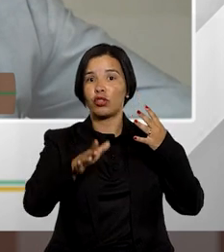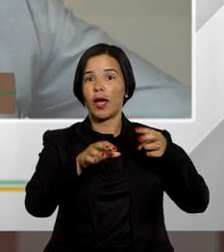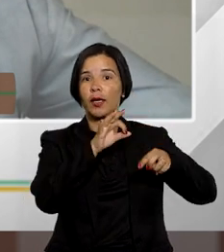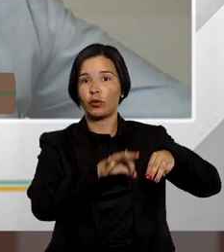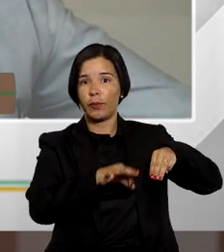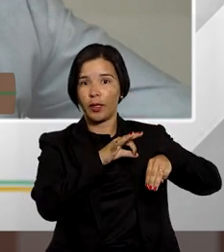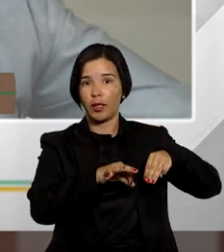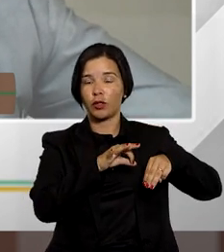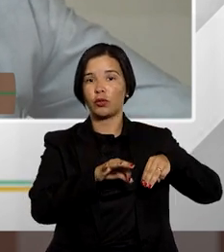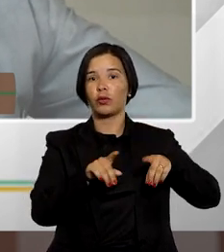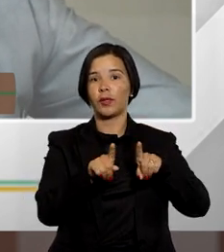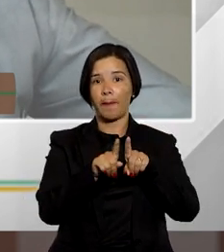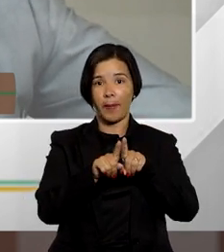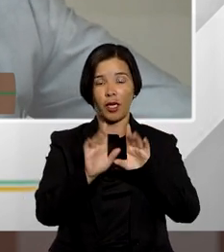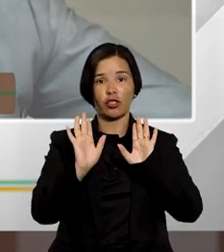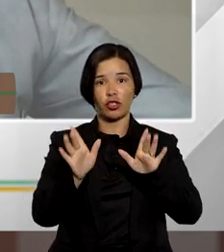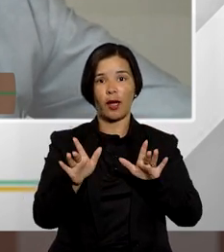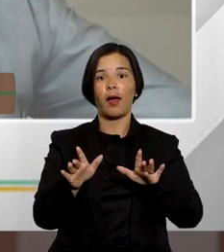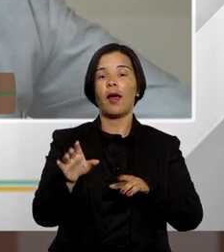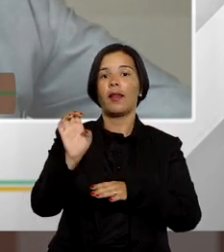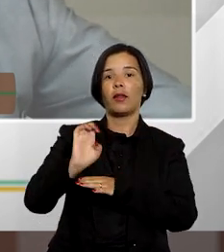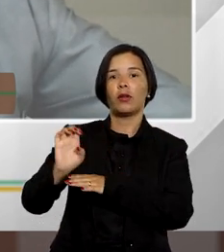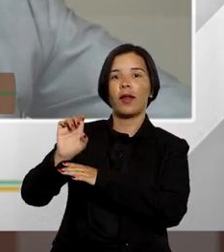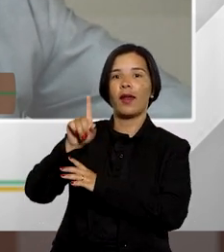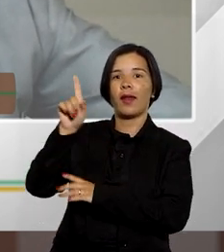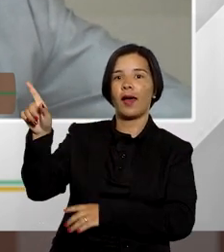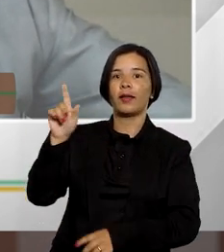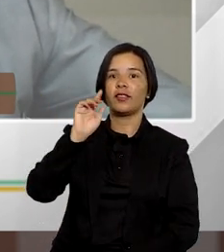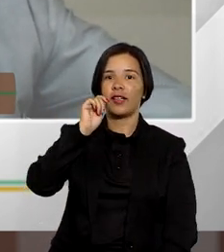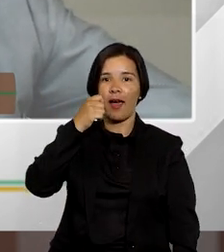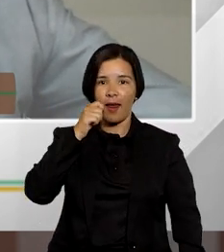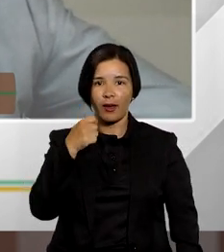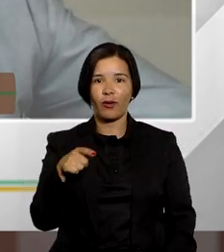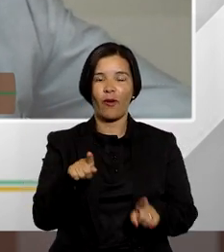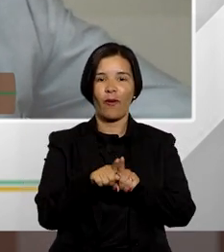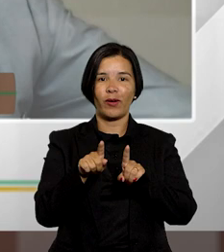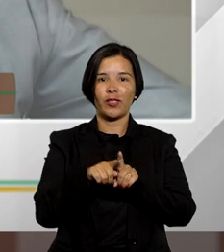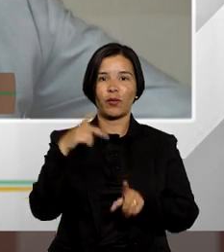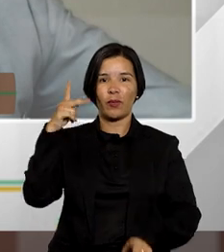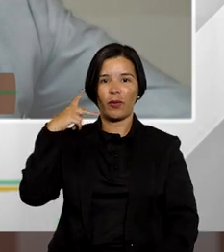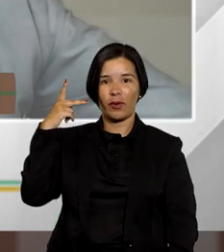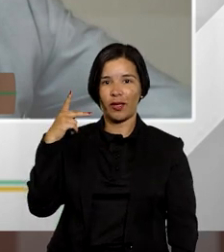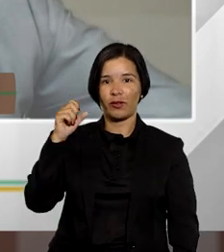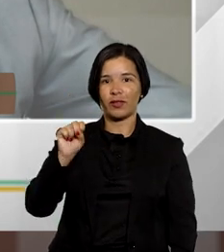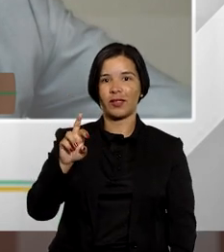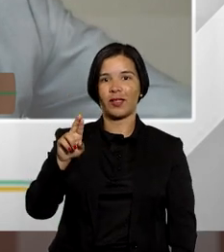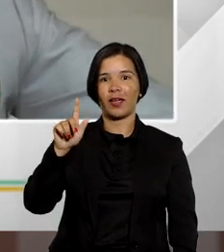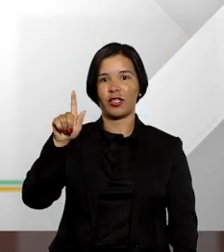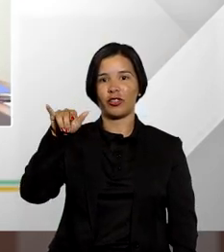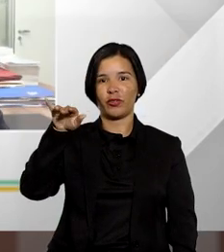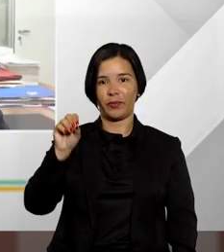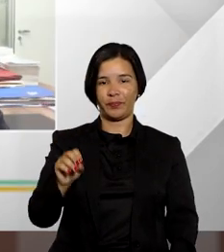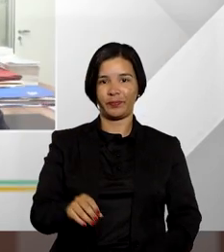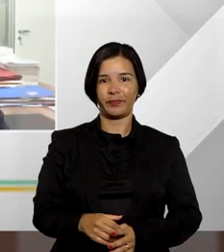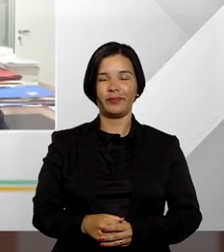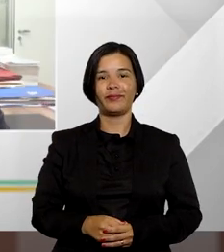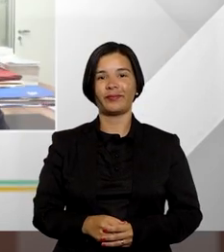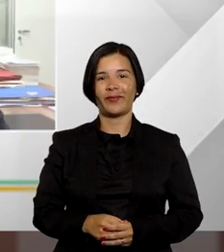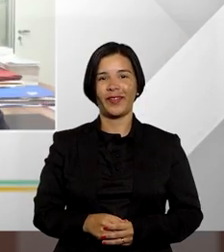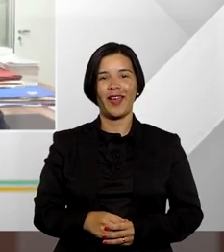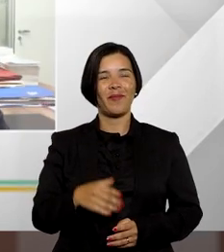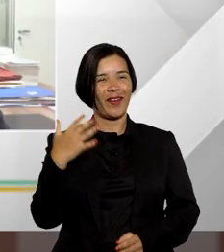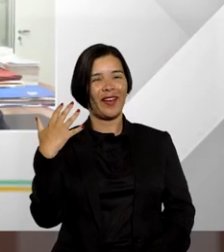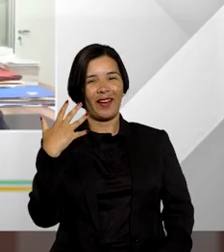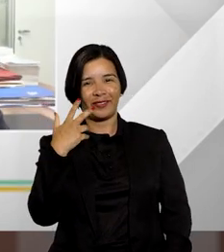.884 advinda do estado das Alagoas do meu querido procurador Sérgio Lula grande